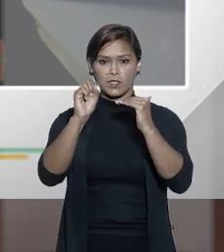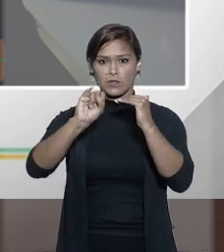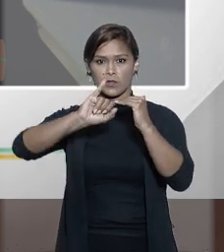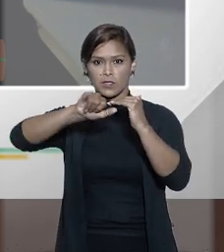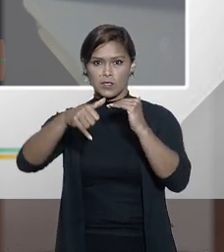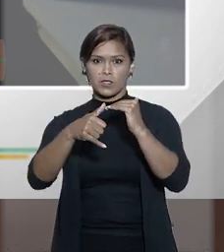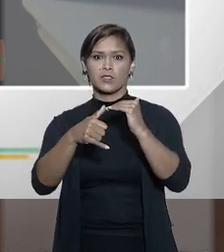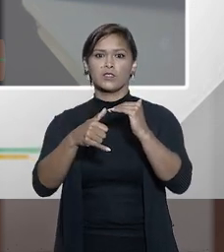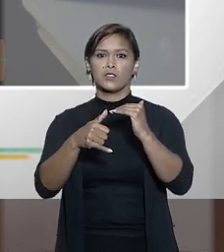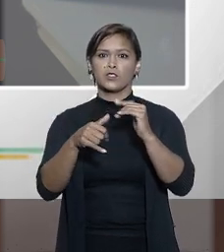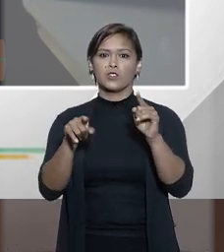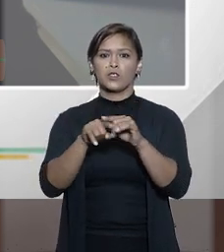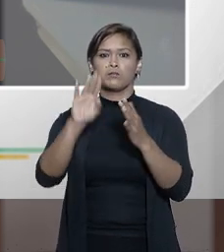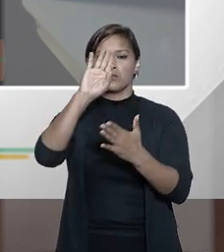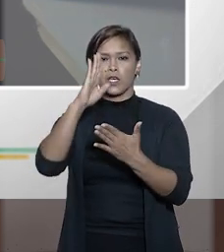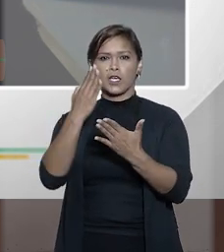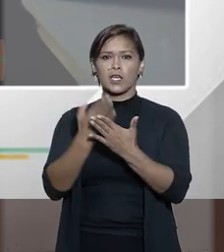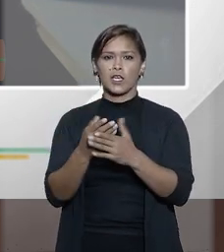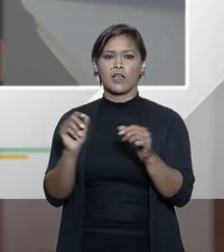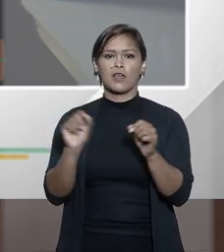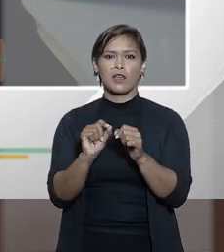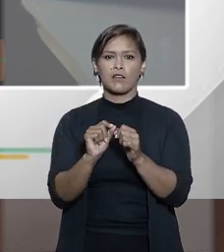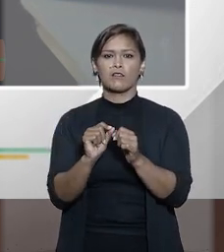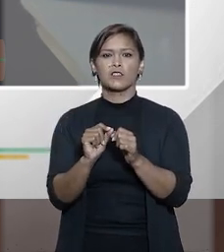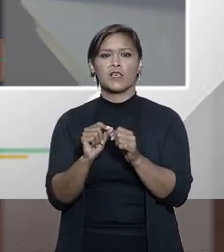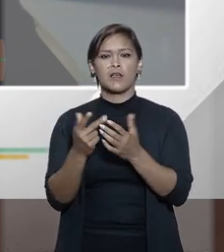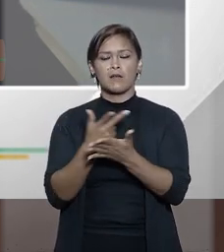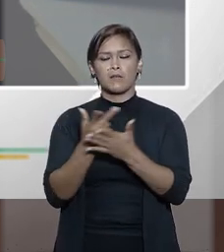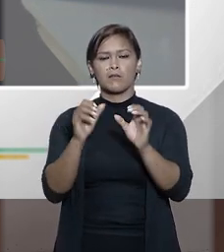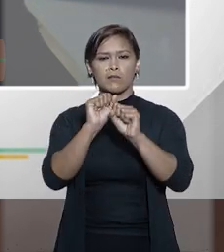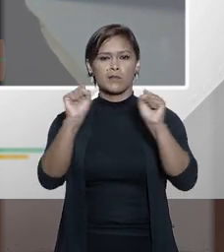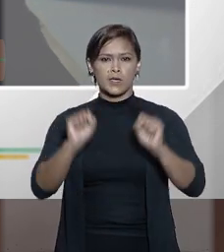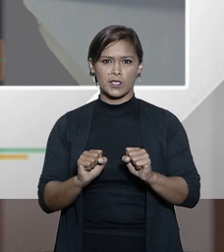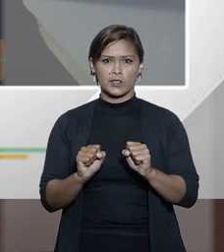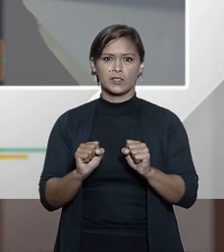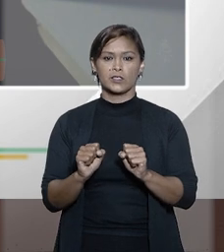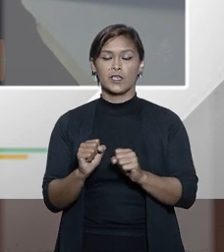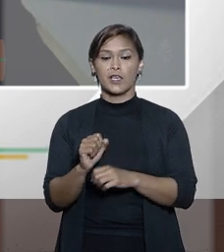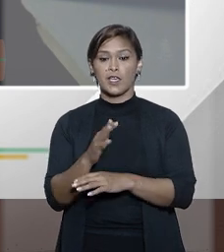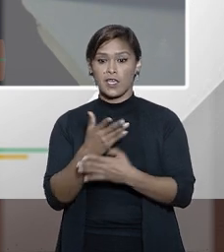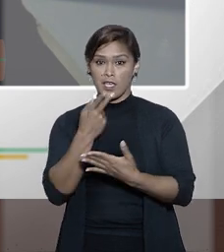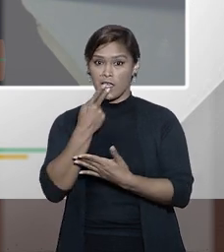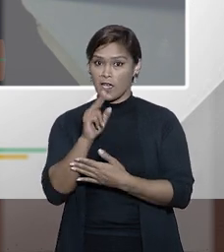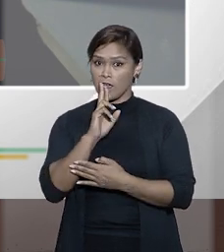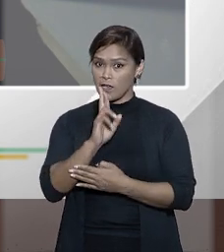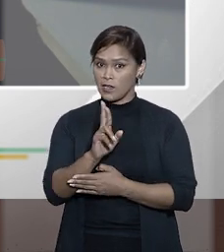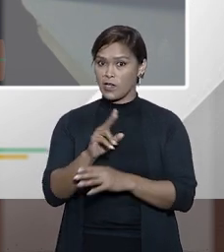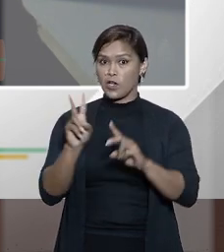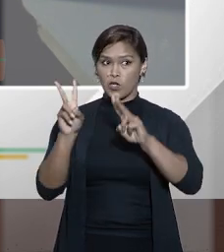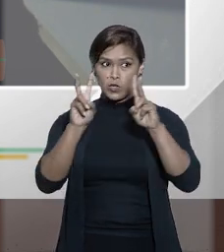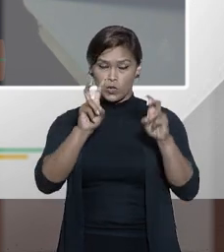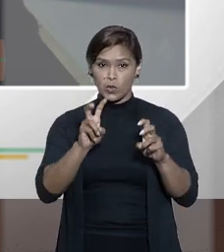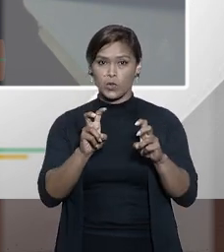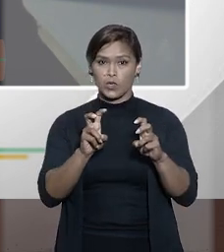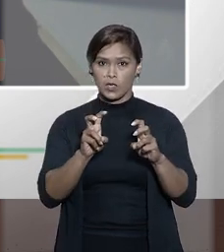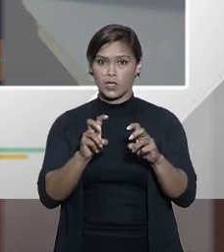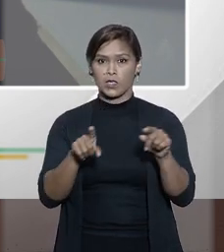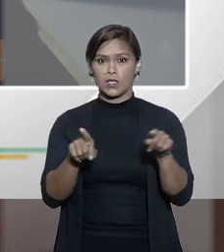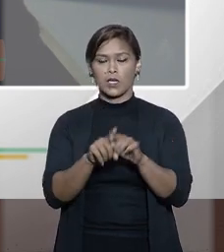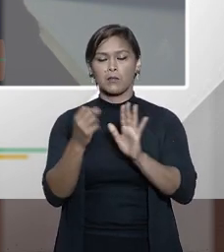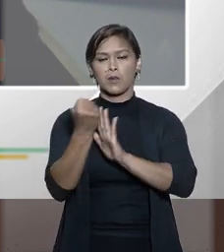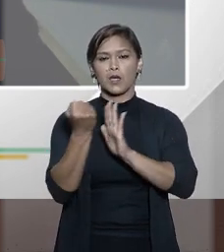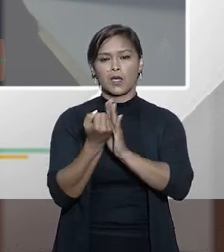seria eu creio muito fazer já para o sistema e aí Tiago no tema então quem